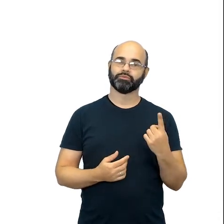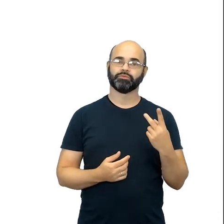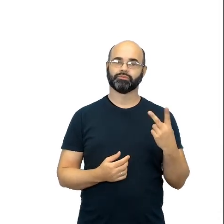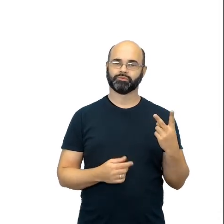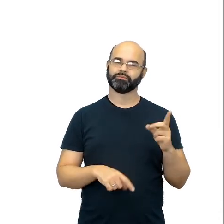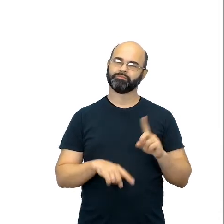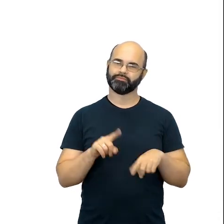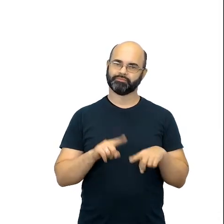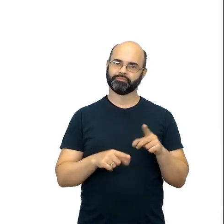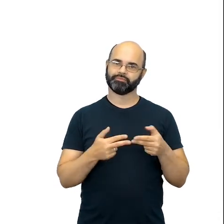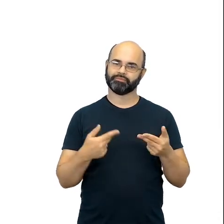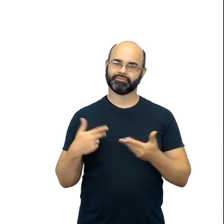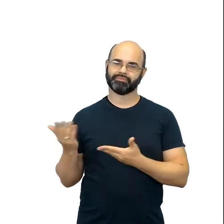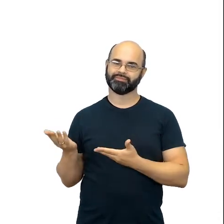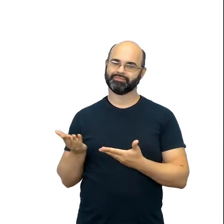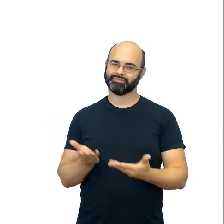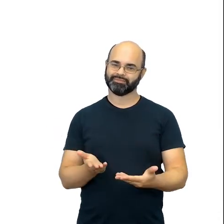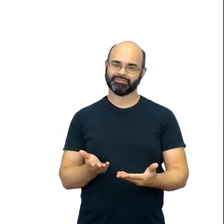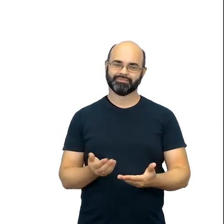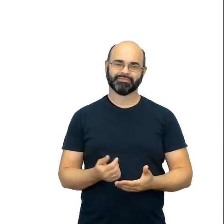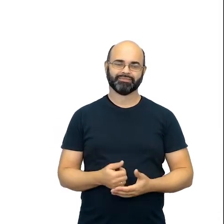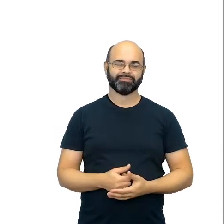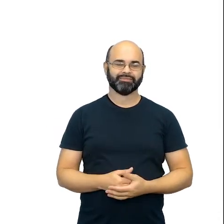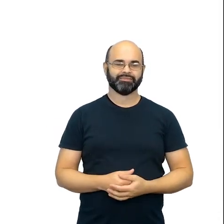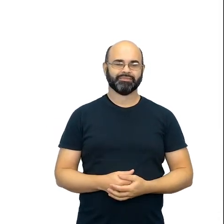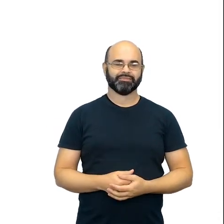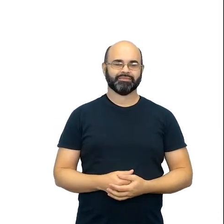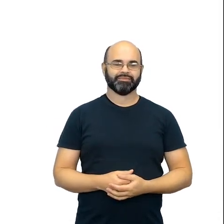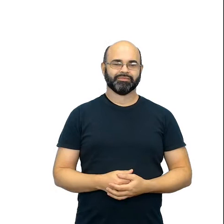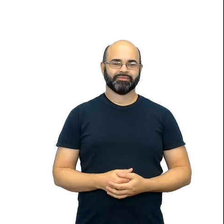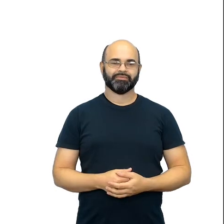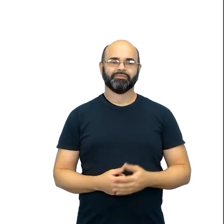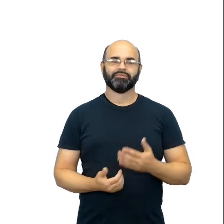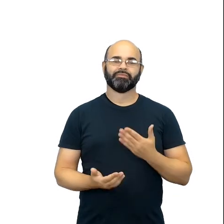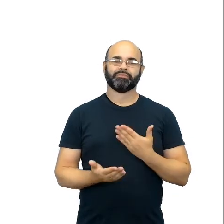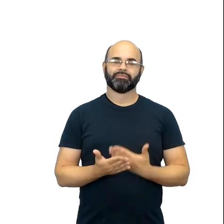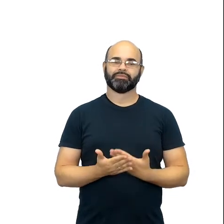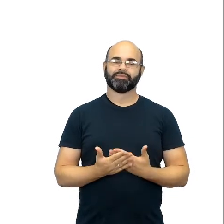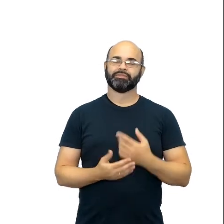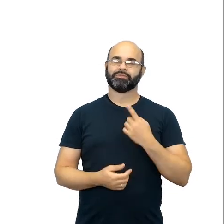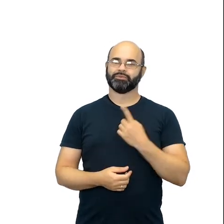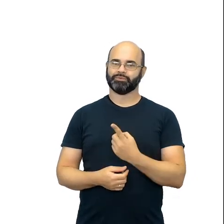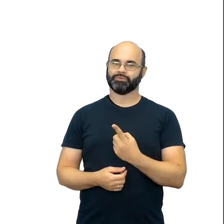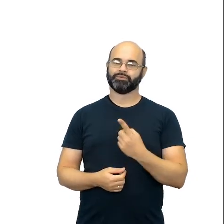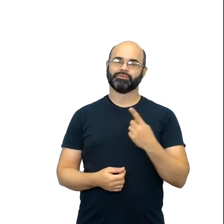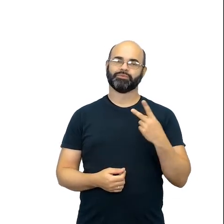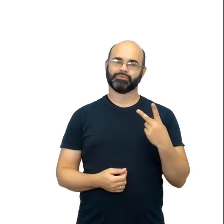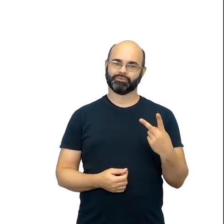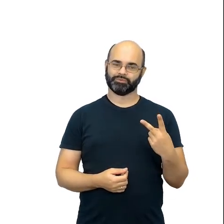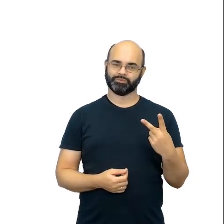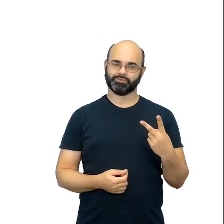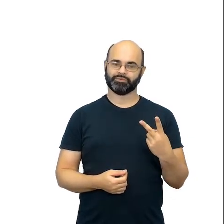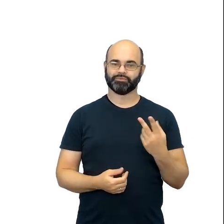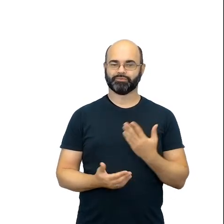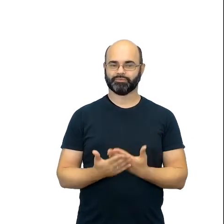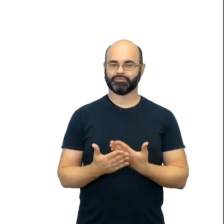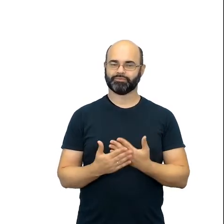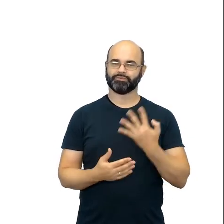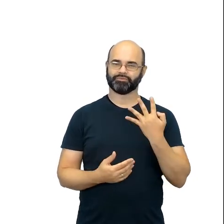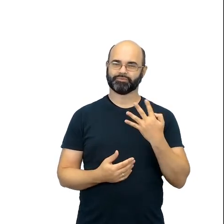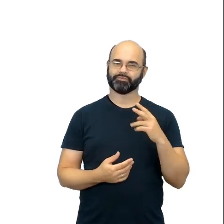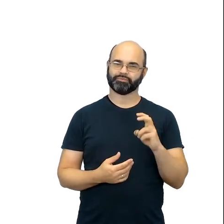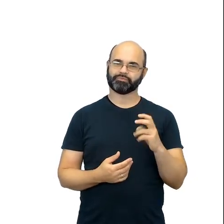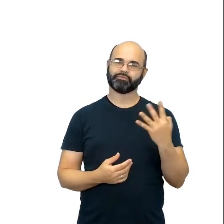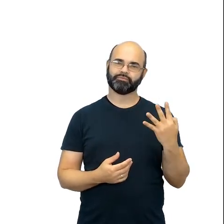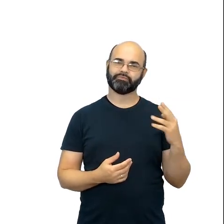vocês e eu estou apresentando aqui. Na aula 1 e 2, ou seja, duas aulas de 45 minutos,